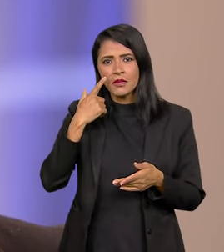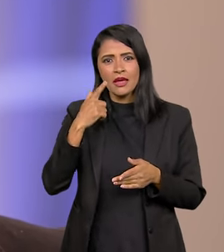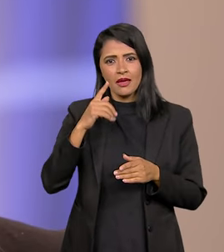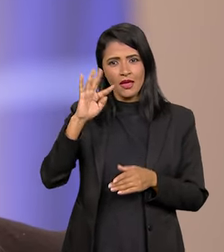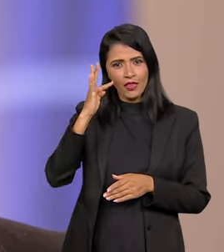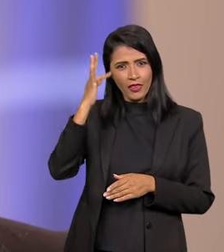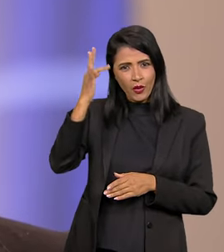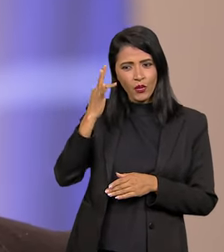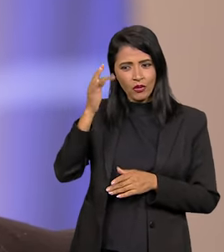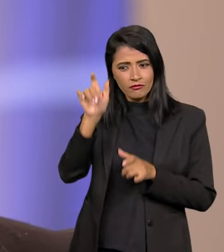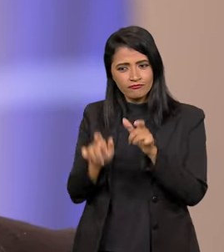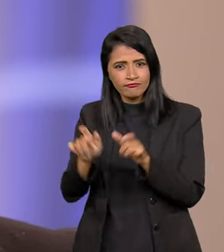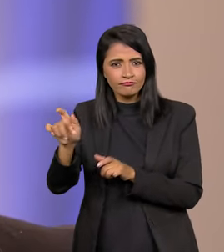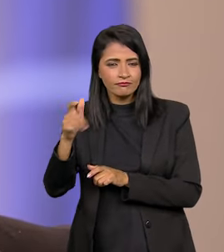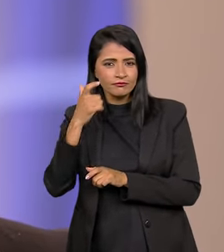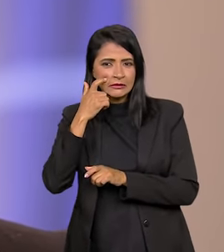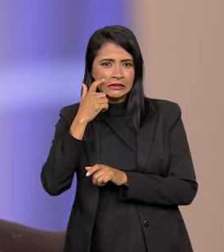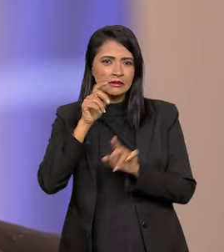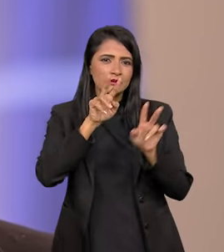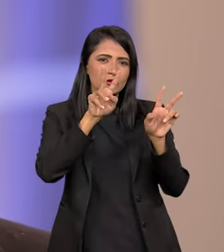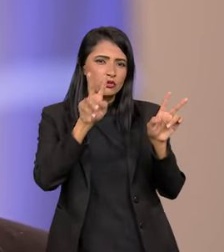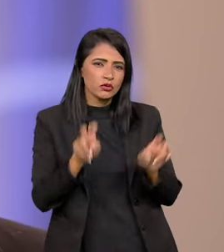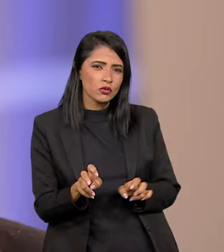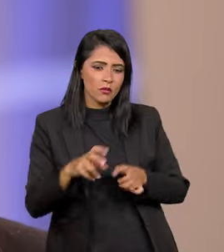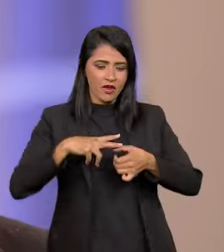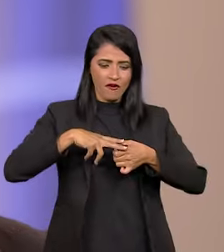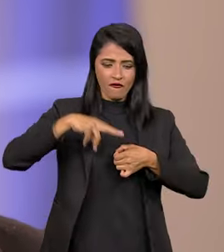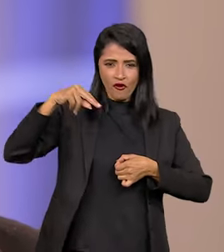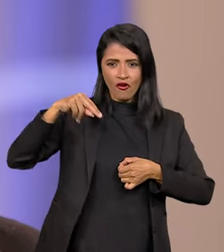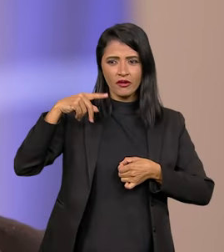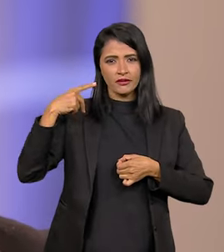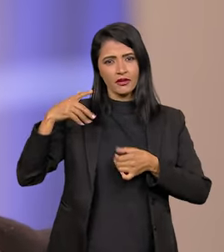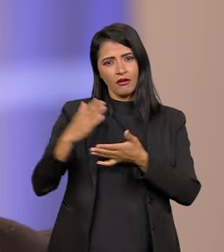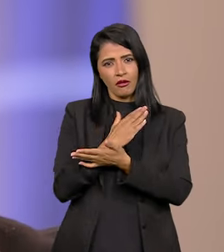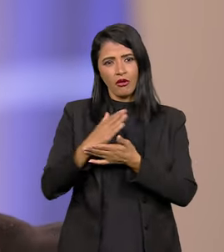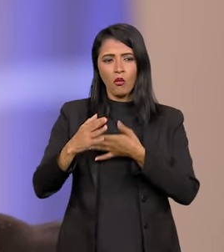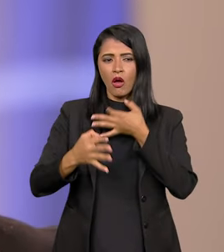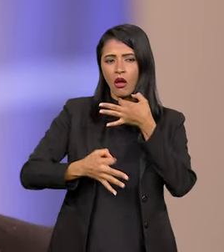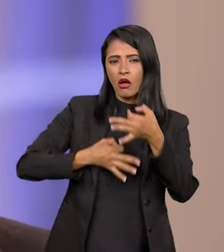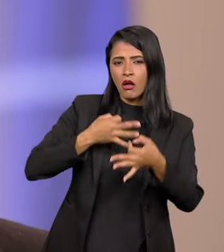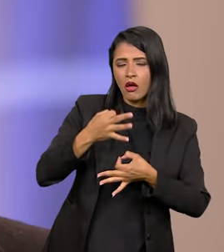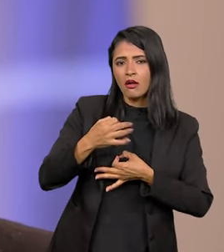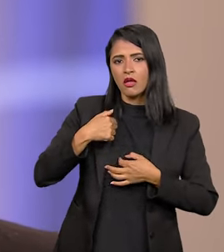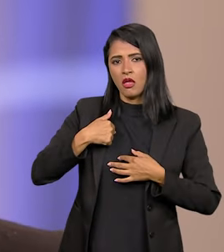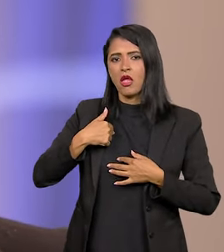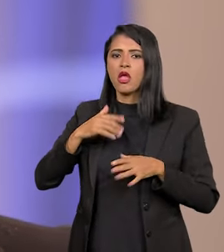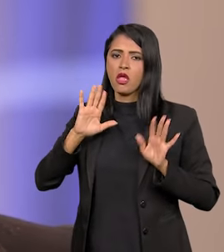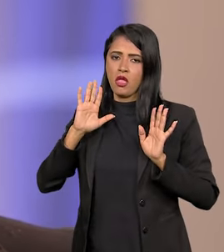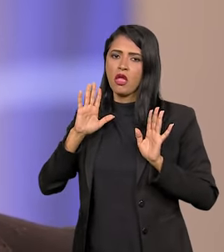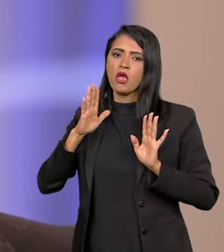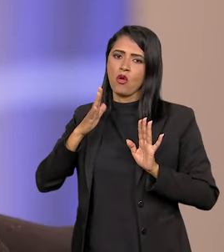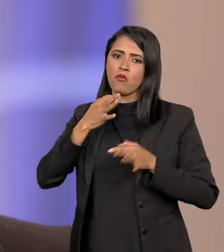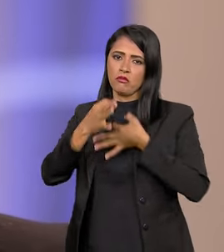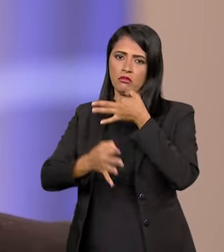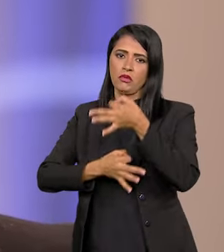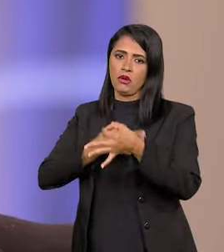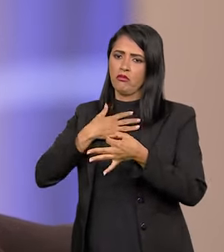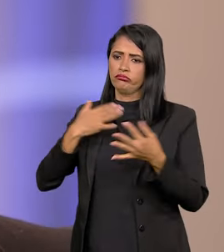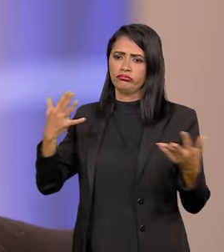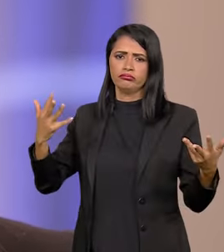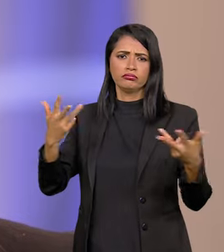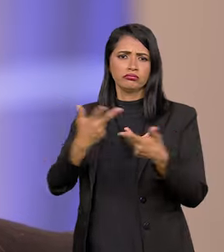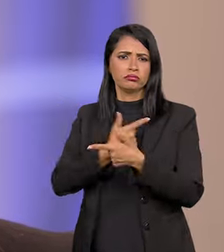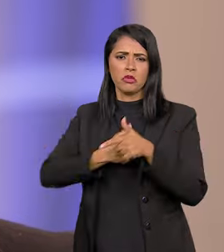os grandes teóricos sobre a voz do Brasil são muitos críticos, né? Eu, pessoalmente,